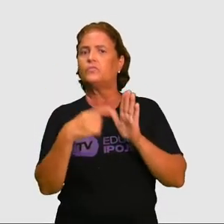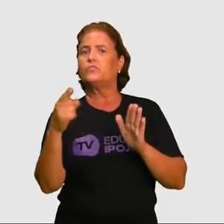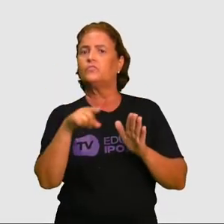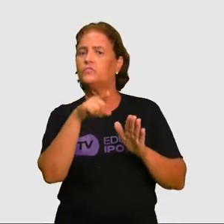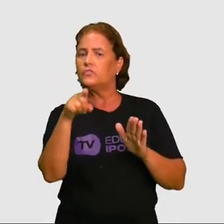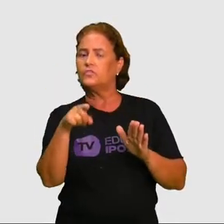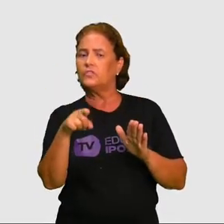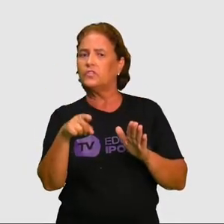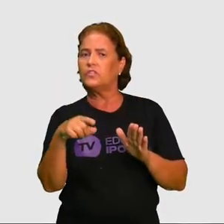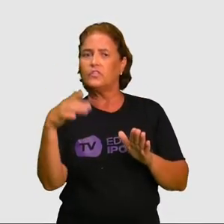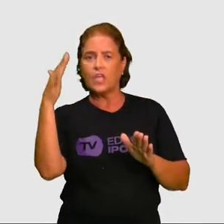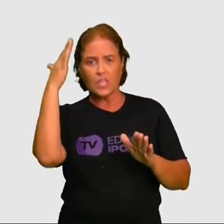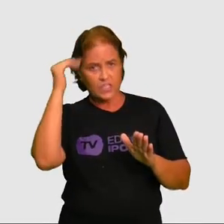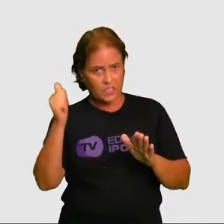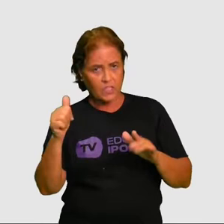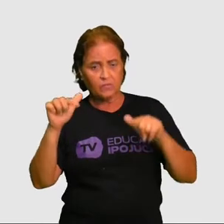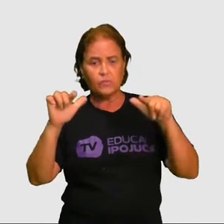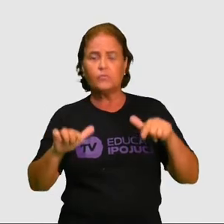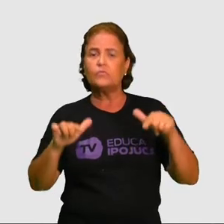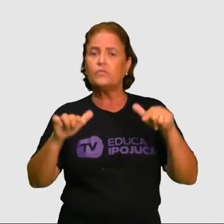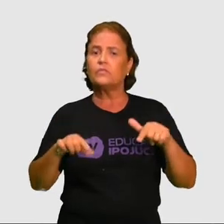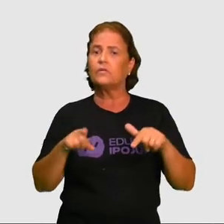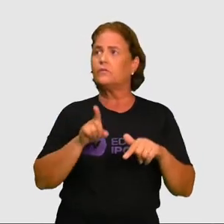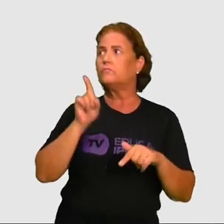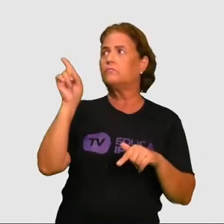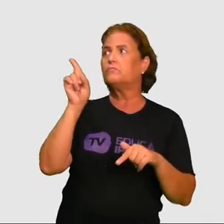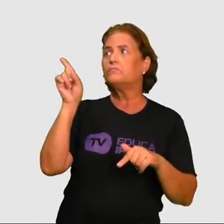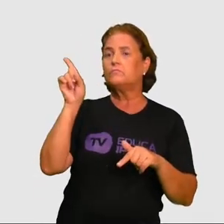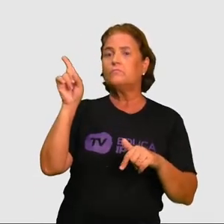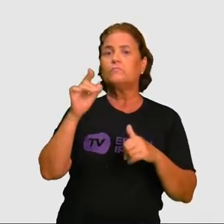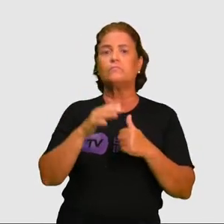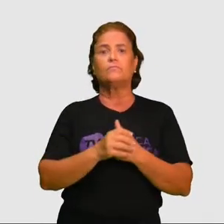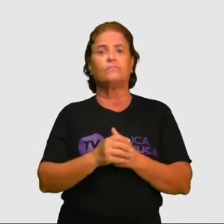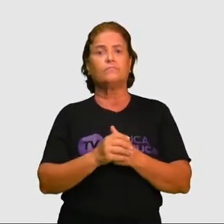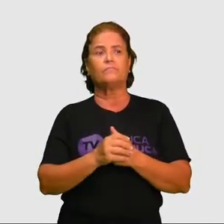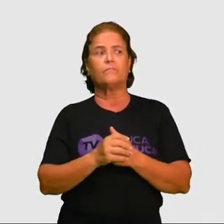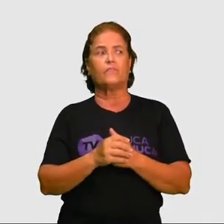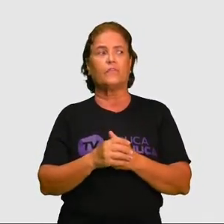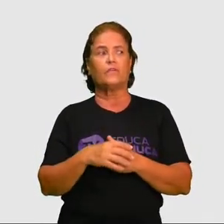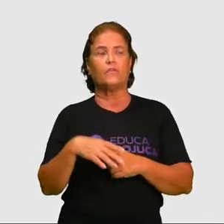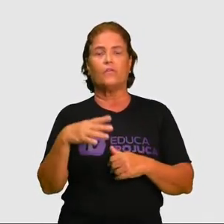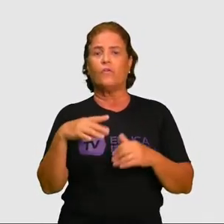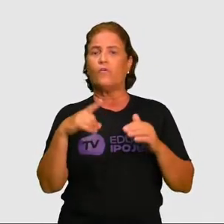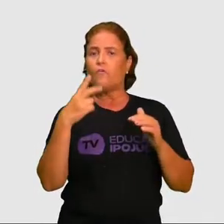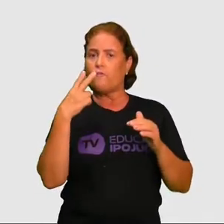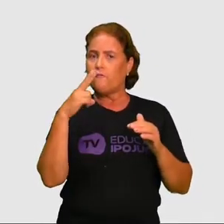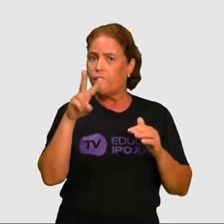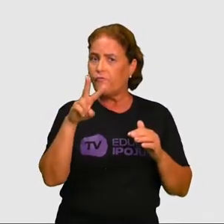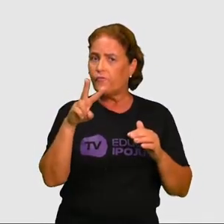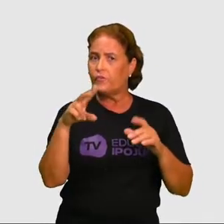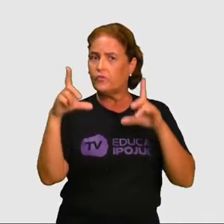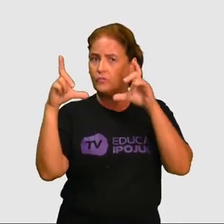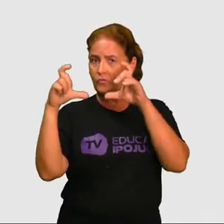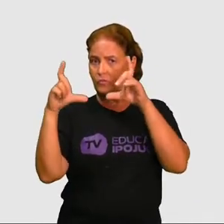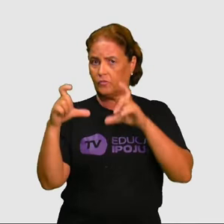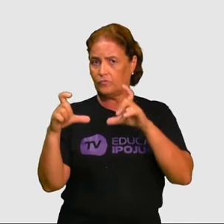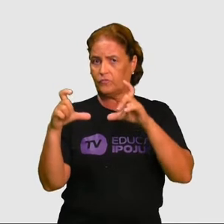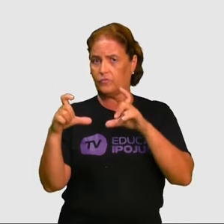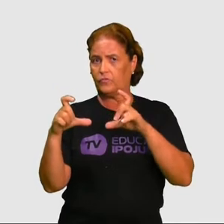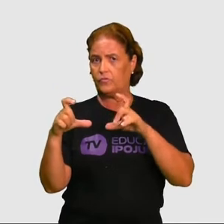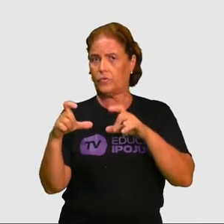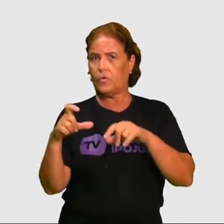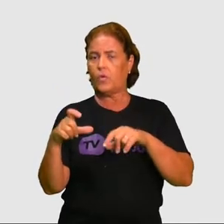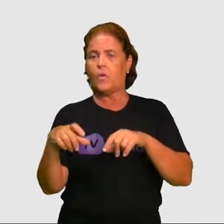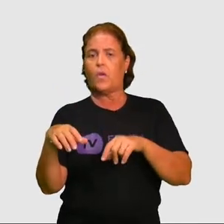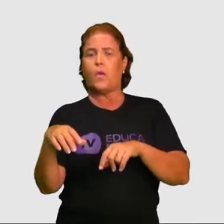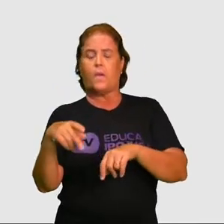identificar que lugar é esse. Olha só essa imagem também, super interessante. Em preto e